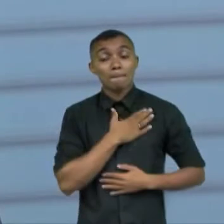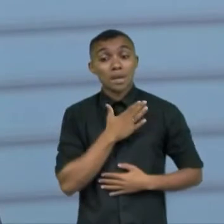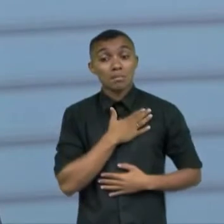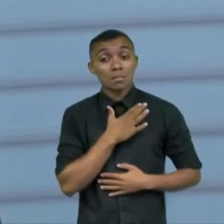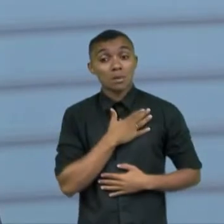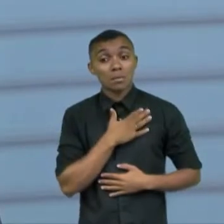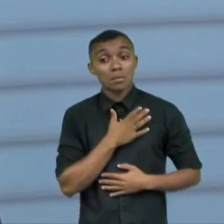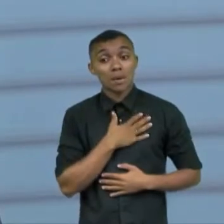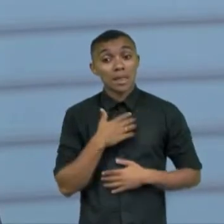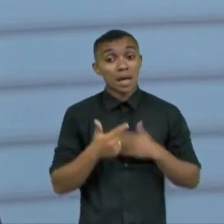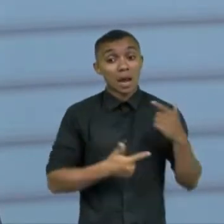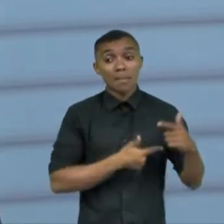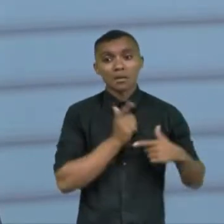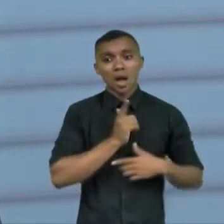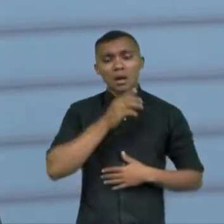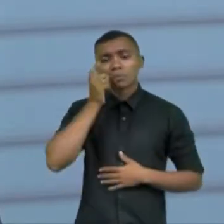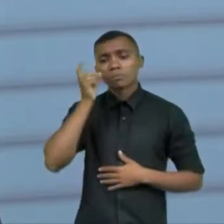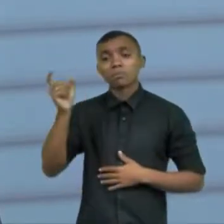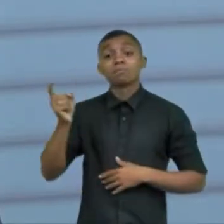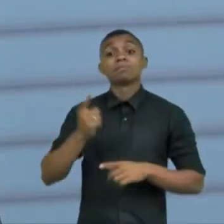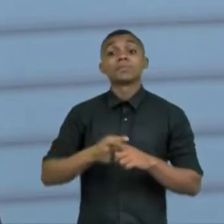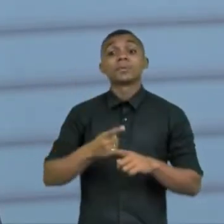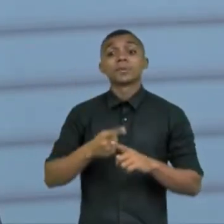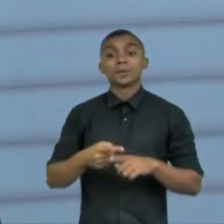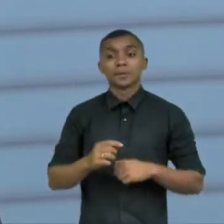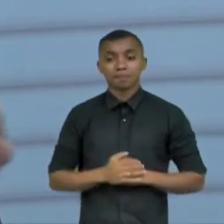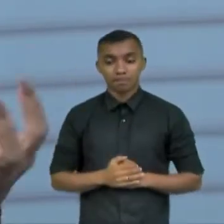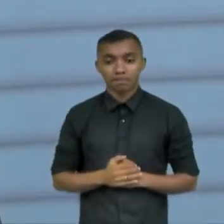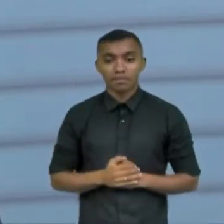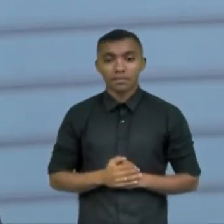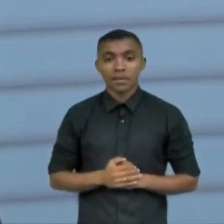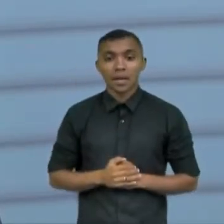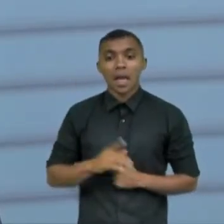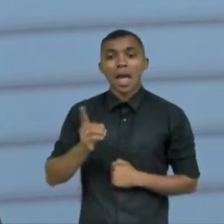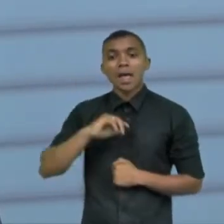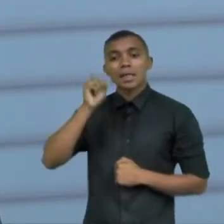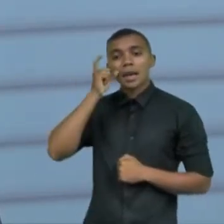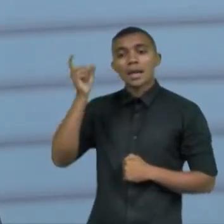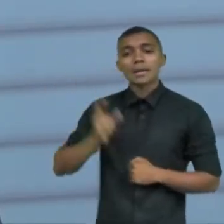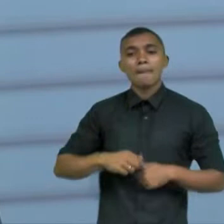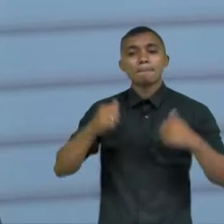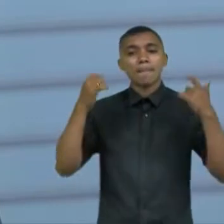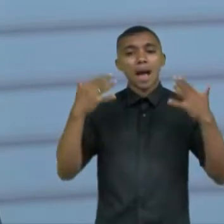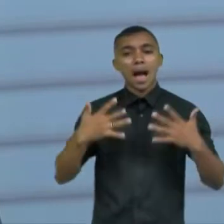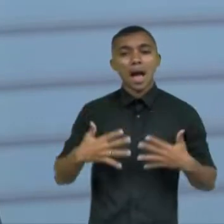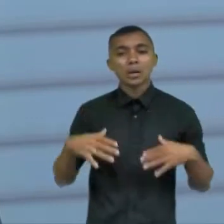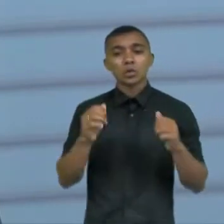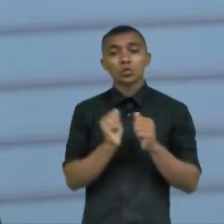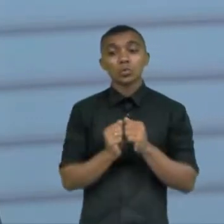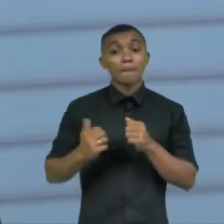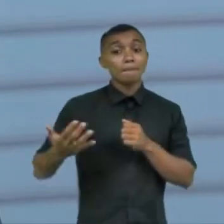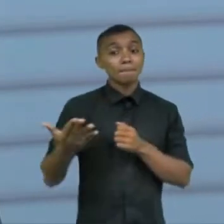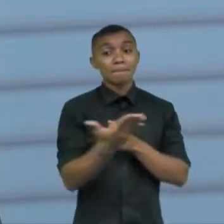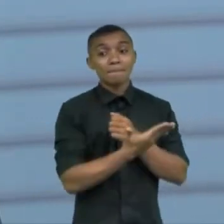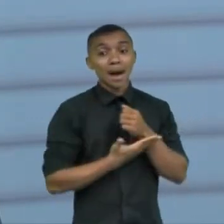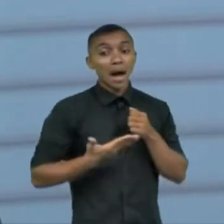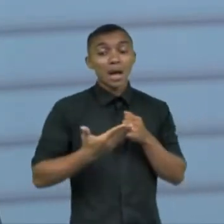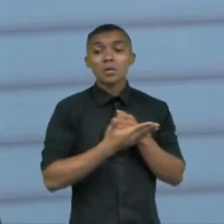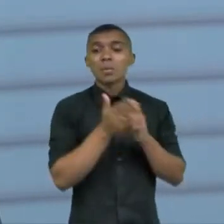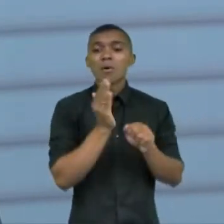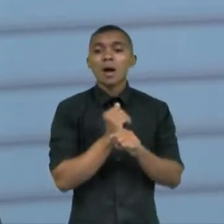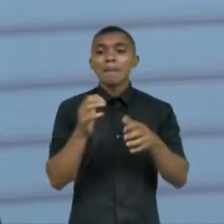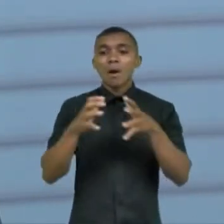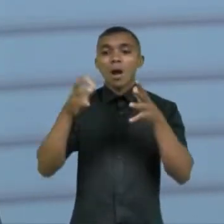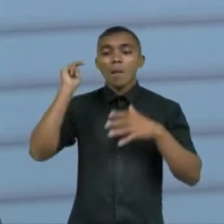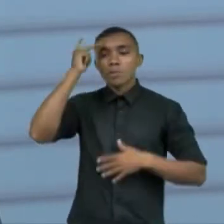e é muito interessante a gente trazer associado as informações básicas porque as pessoas